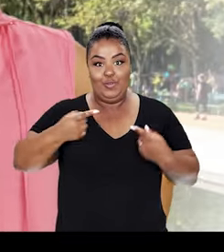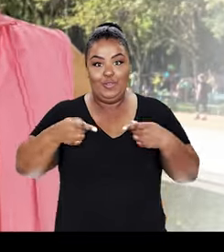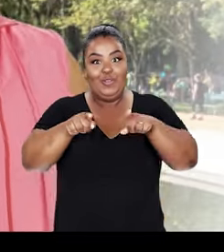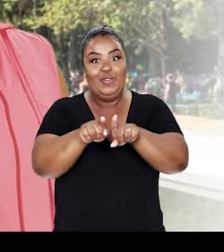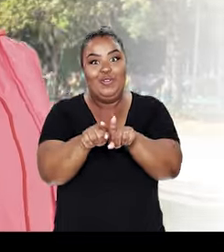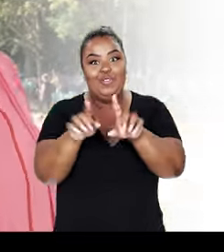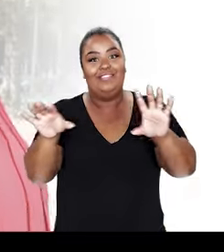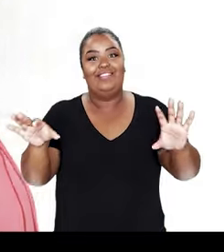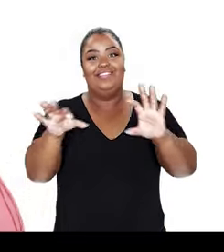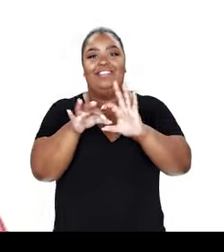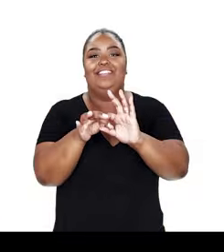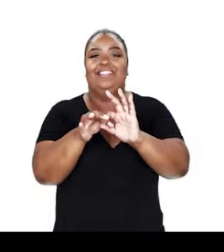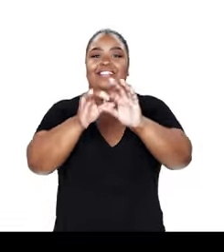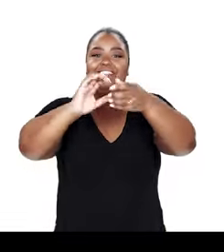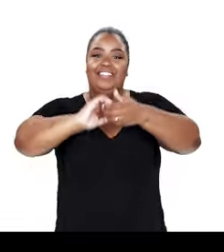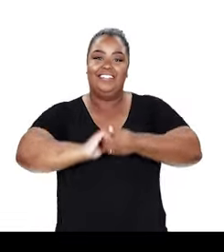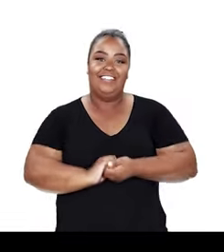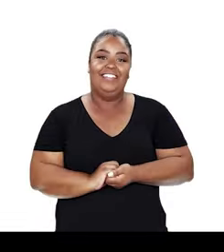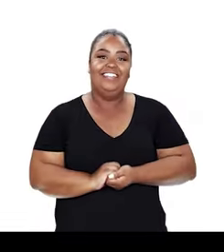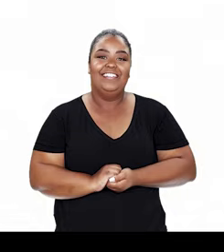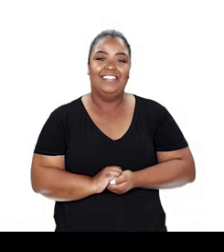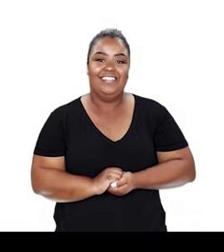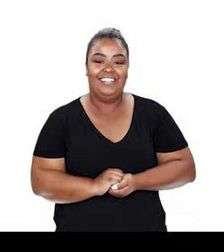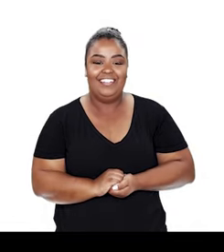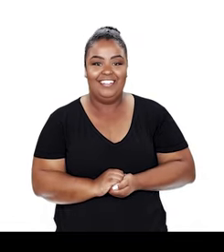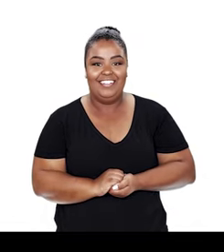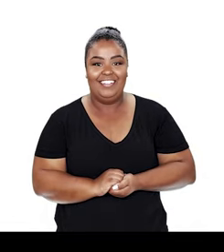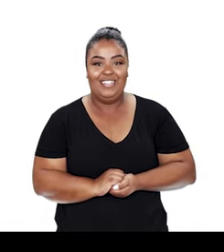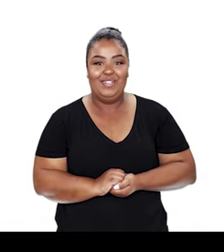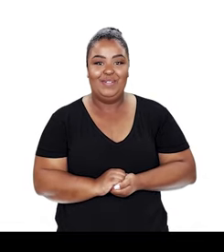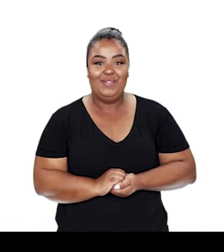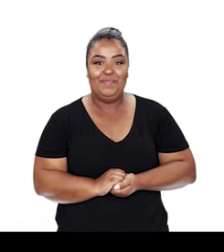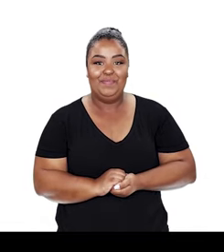Governo do Estado do Rio Grande do Sul. O futuro no ZONE.